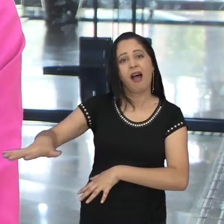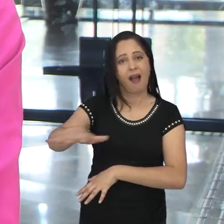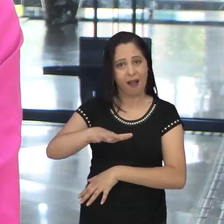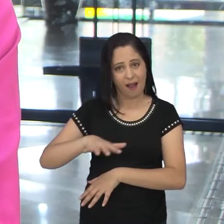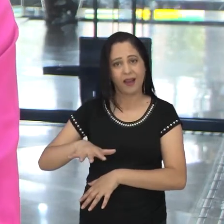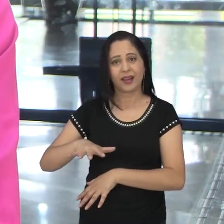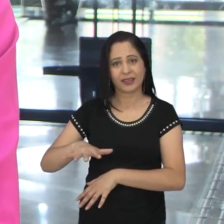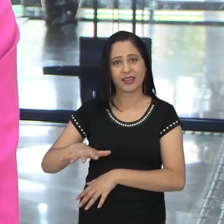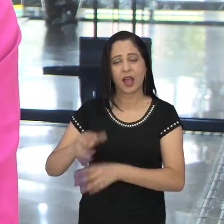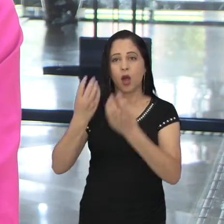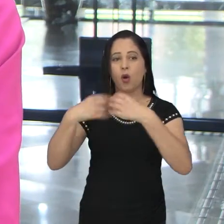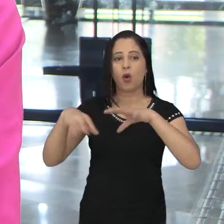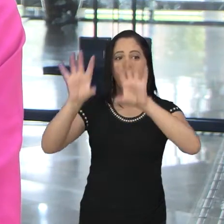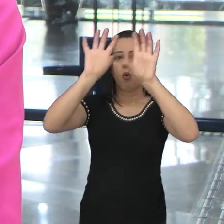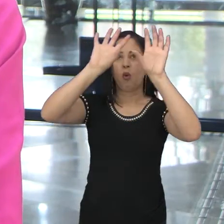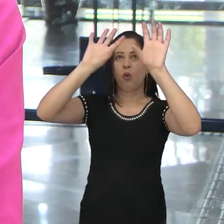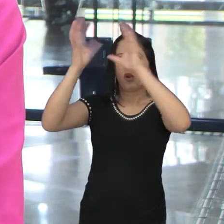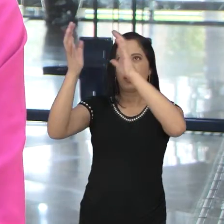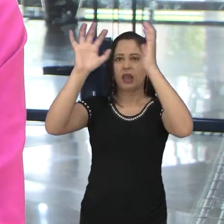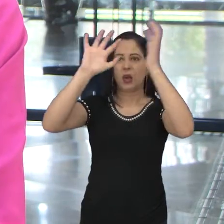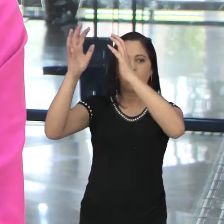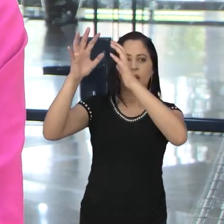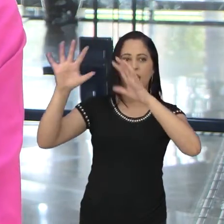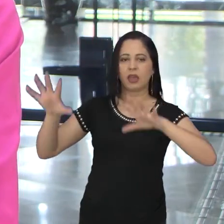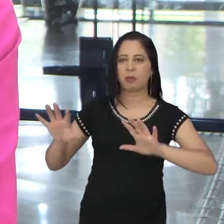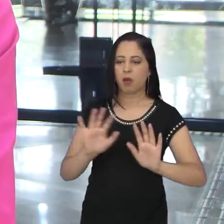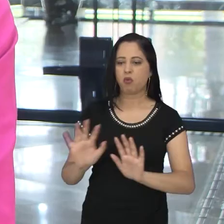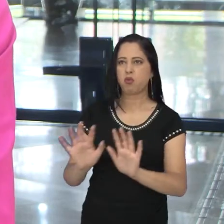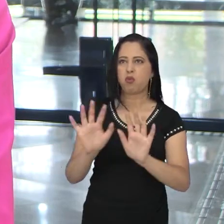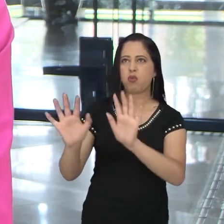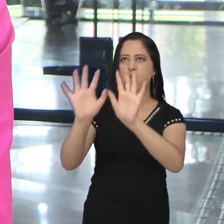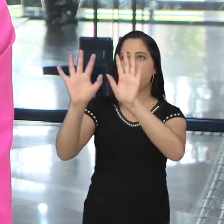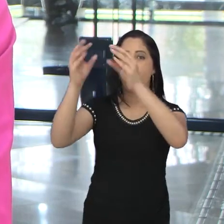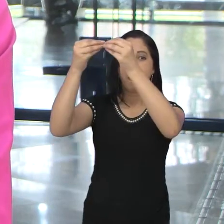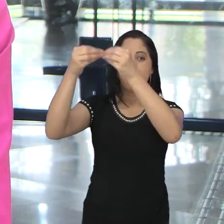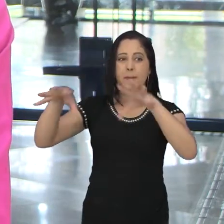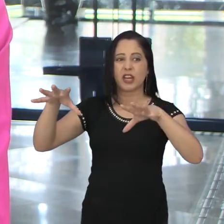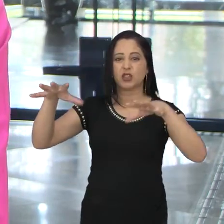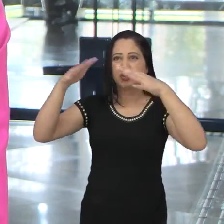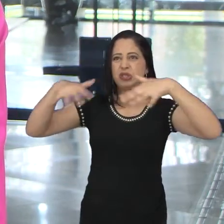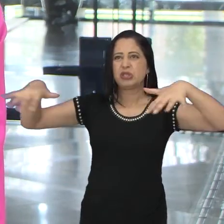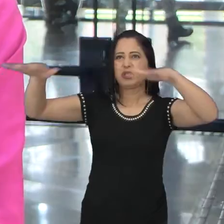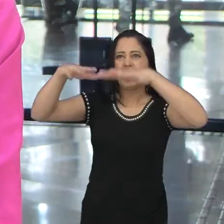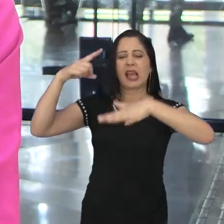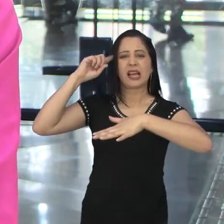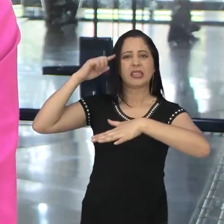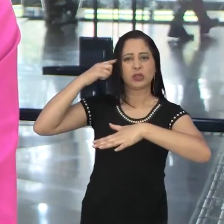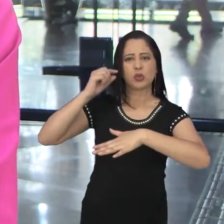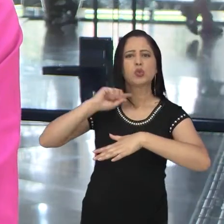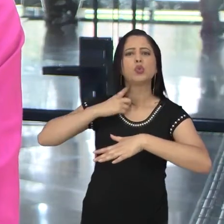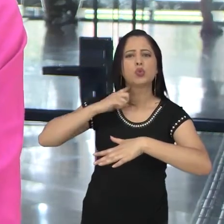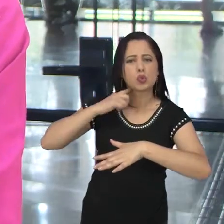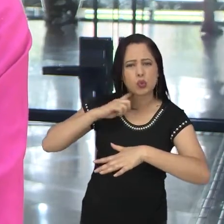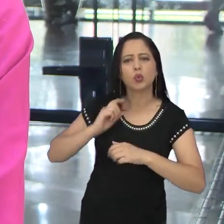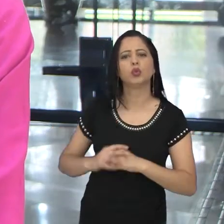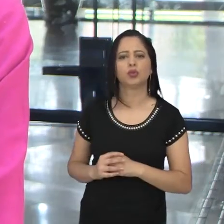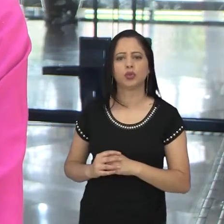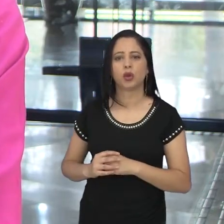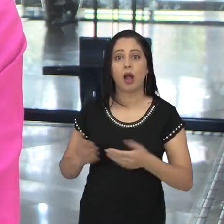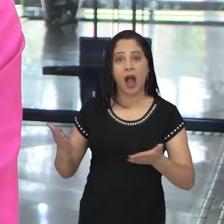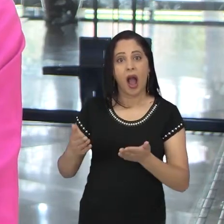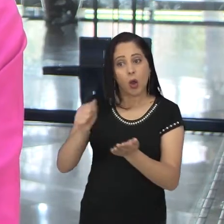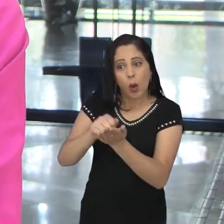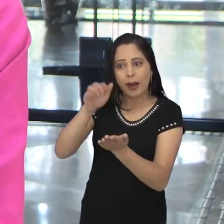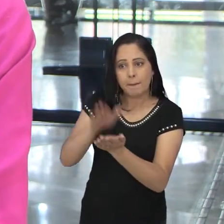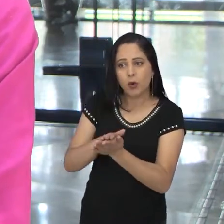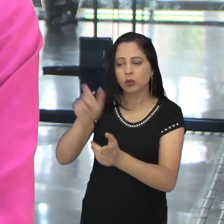vai poluindo mais a nossa querida atmosfera, que não sabe para onde mais vai, como que aguenta tanta. Para ver se comove mais a